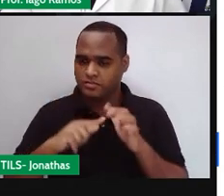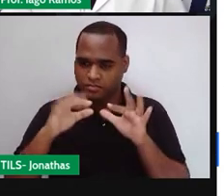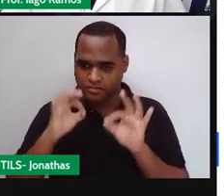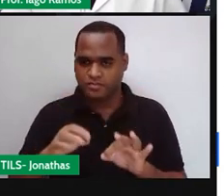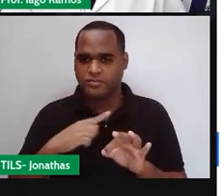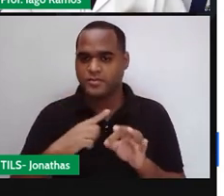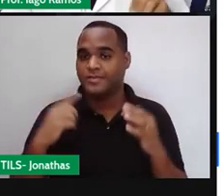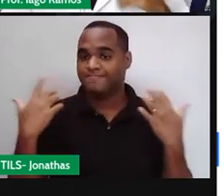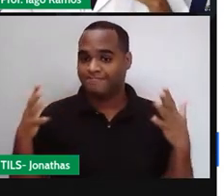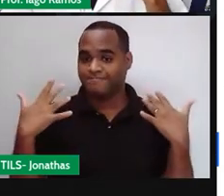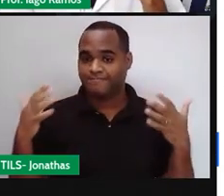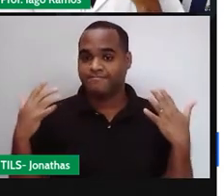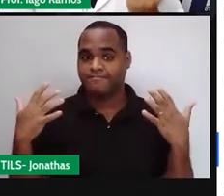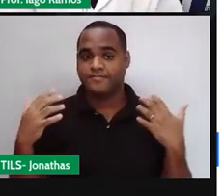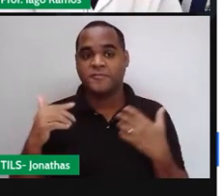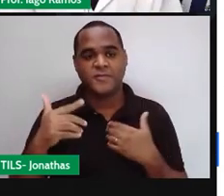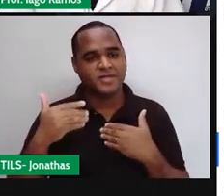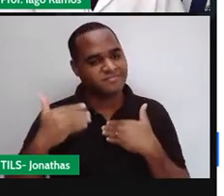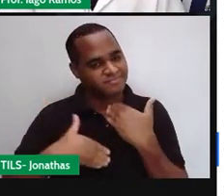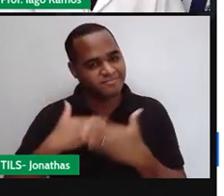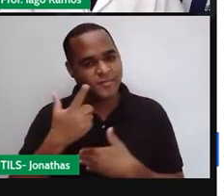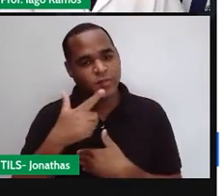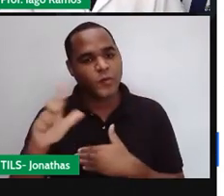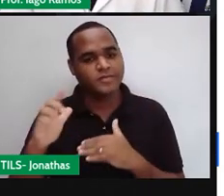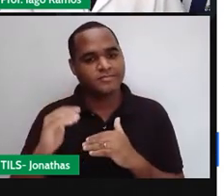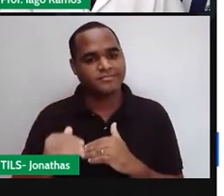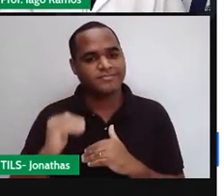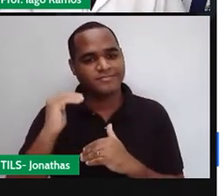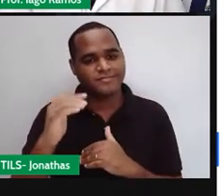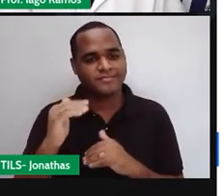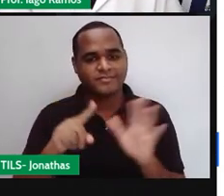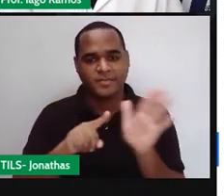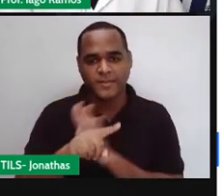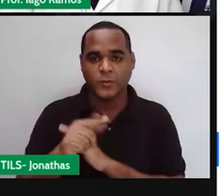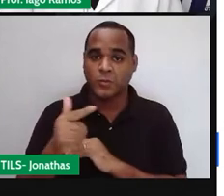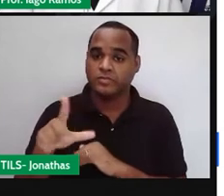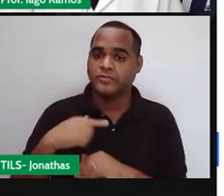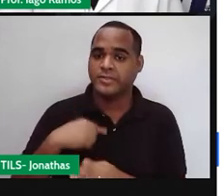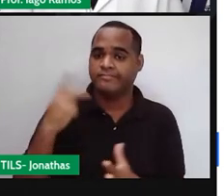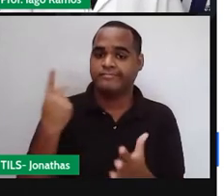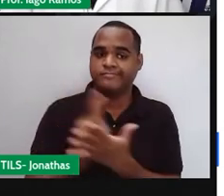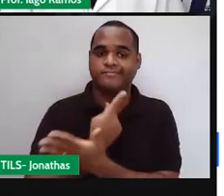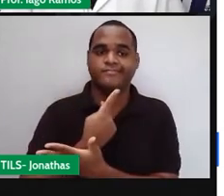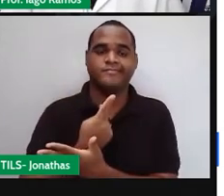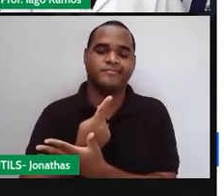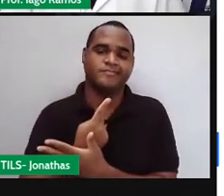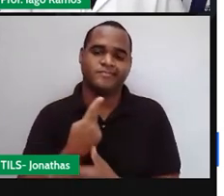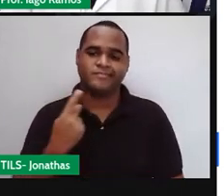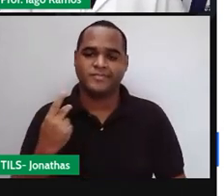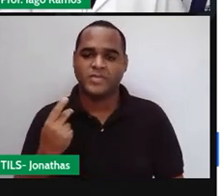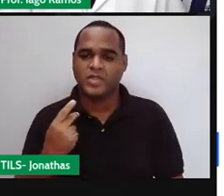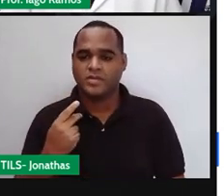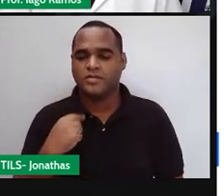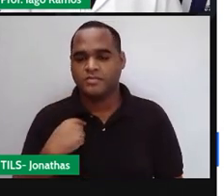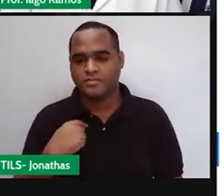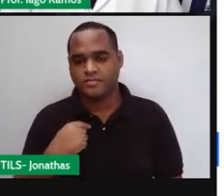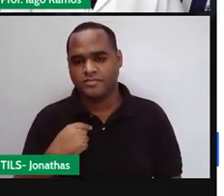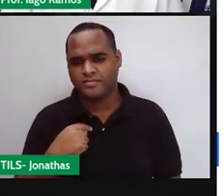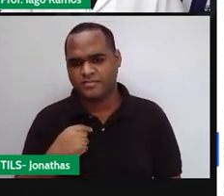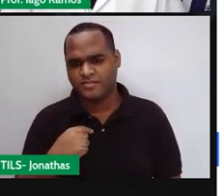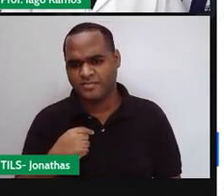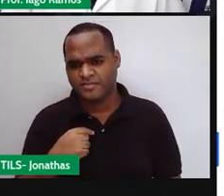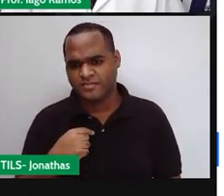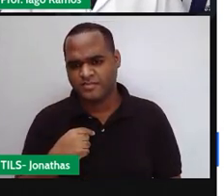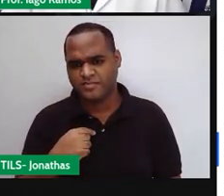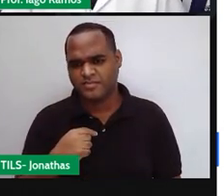parabeniza e manda você avançar para a próxima pergunta. Se você erra, ele vai dizer isso, ó. Que não é bem